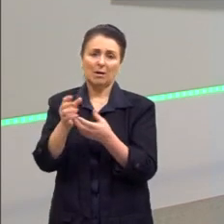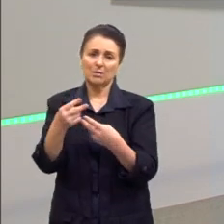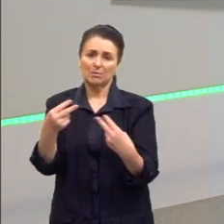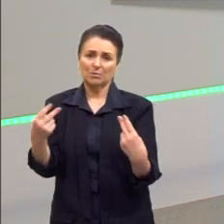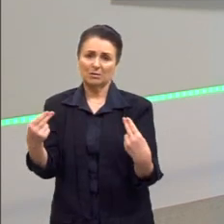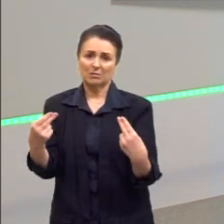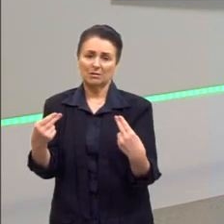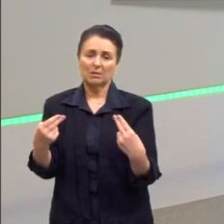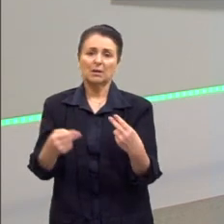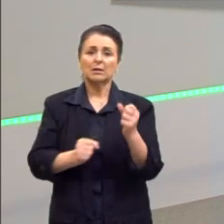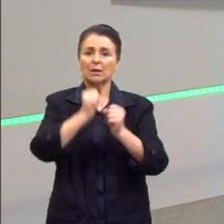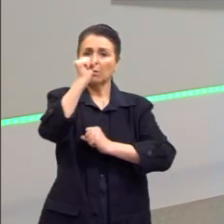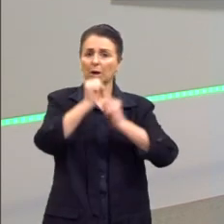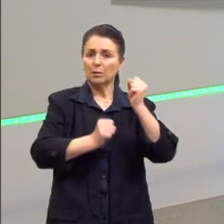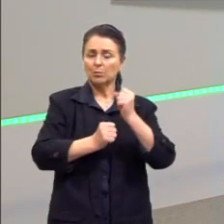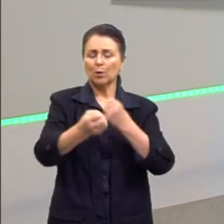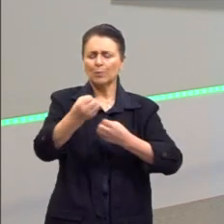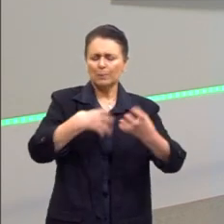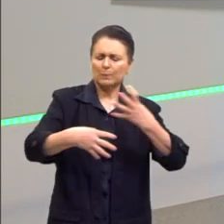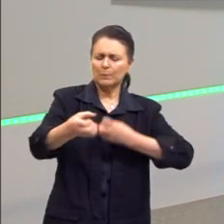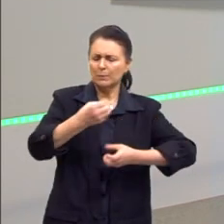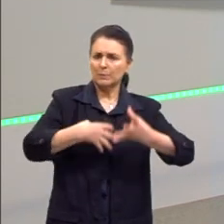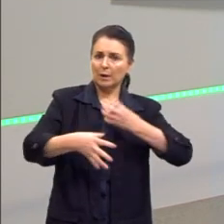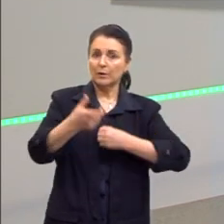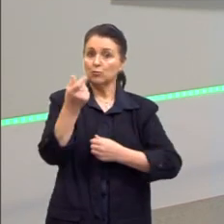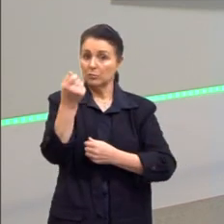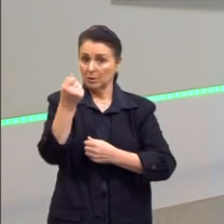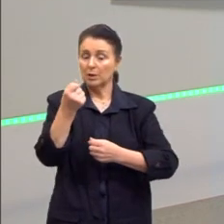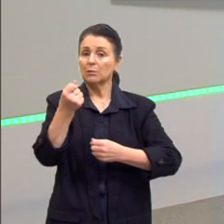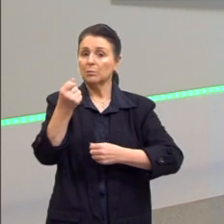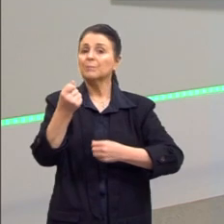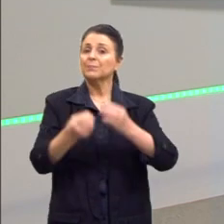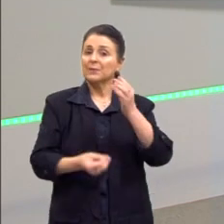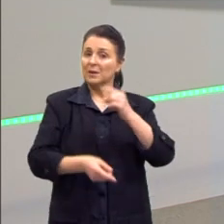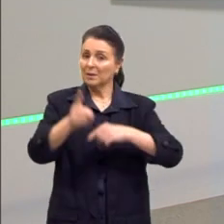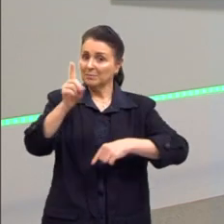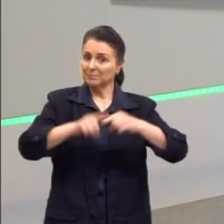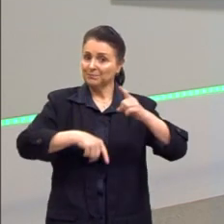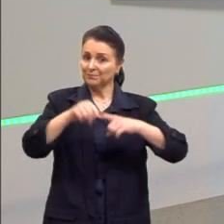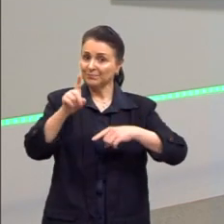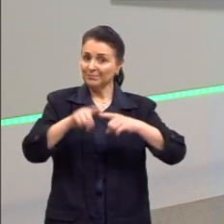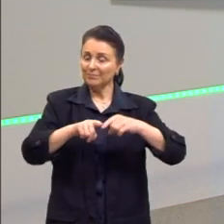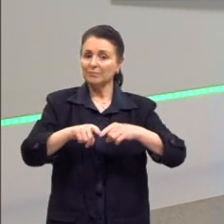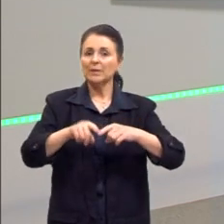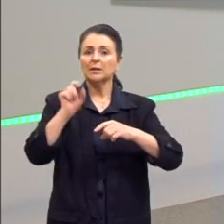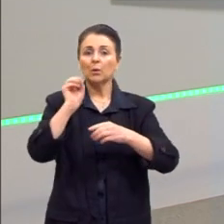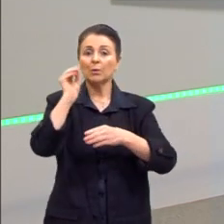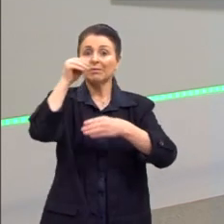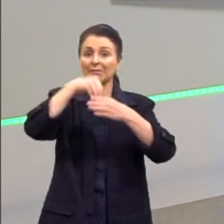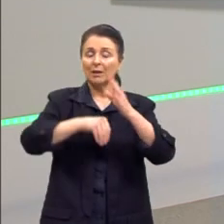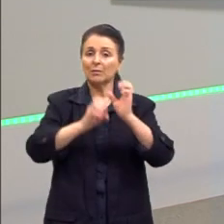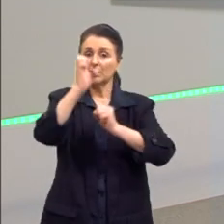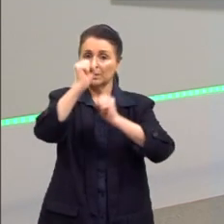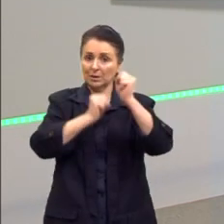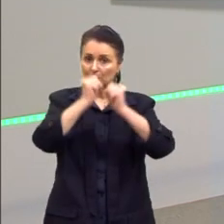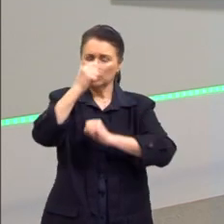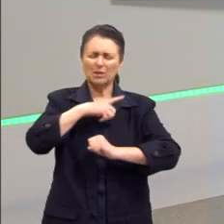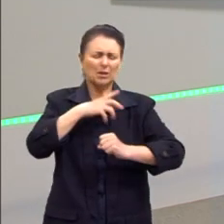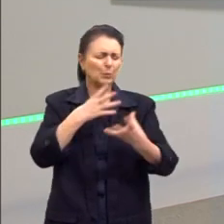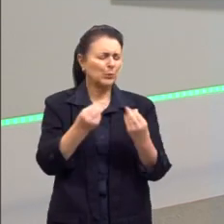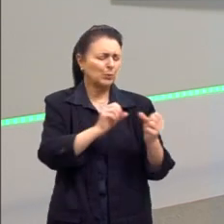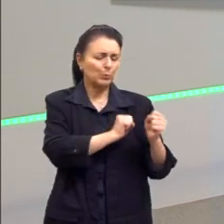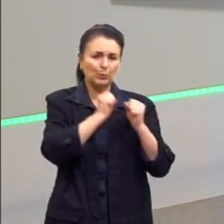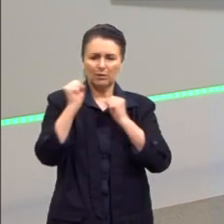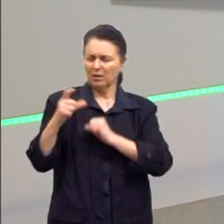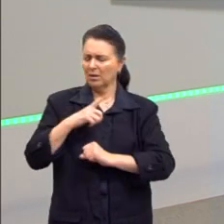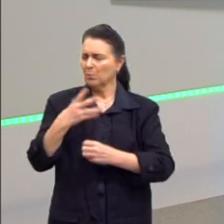acabava acumulando esse dinheiro. Mas o que acontece nessas crises? Essas indústrias, que já são superpoderosas, já